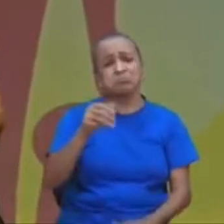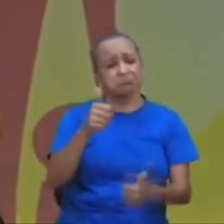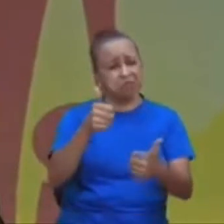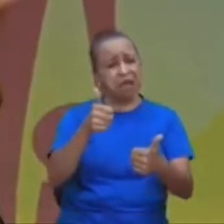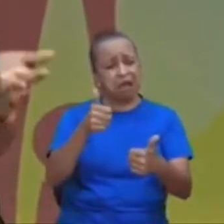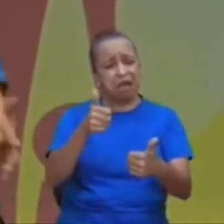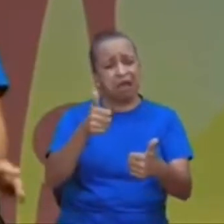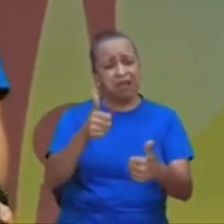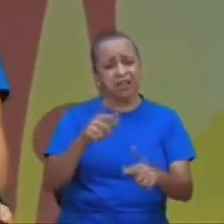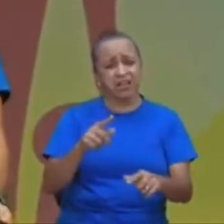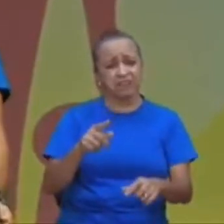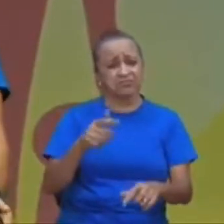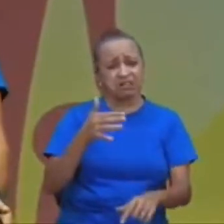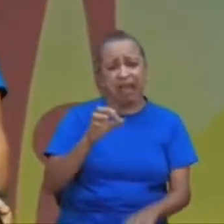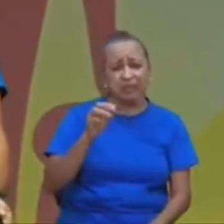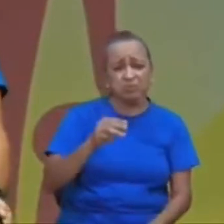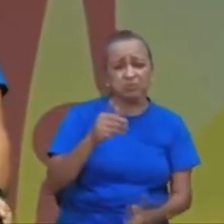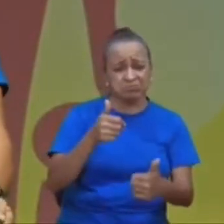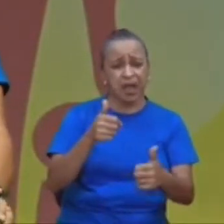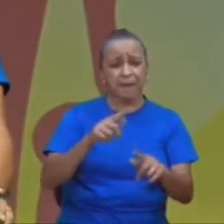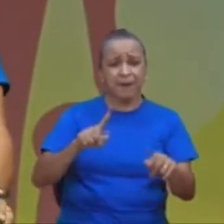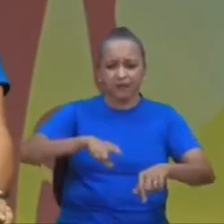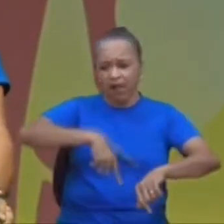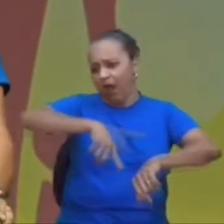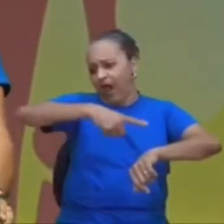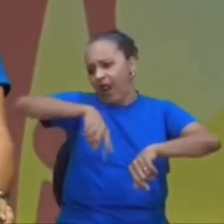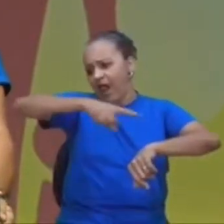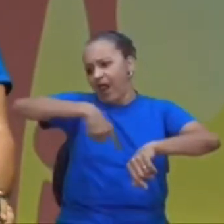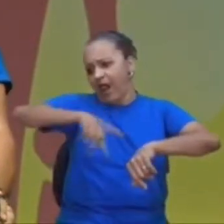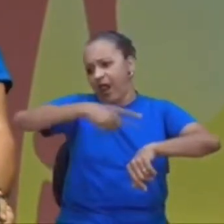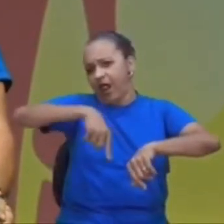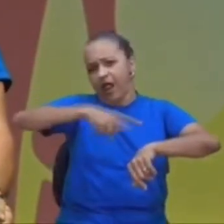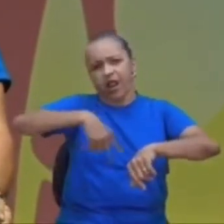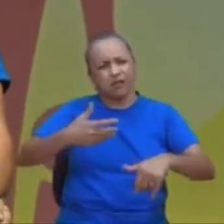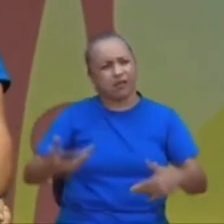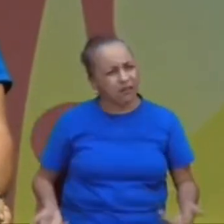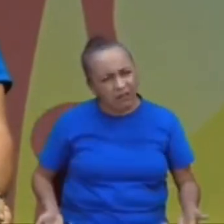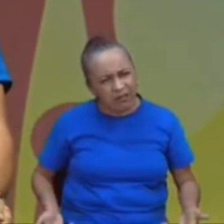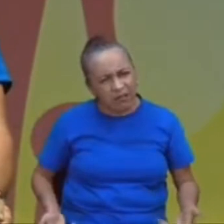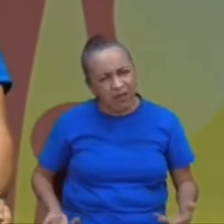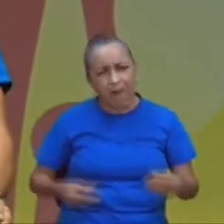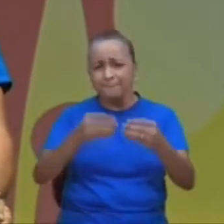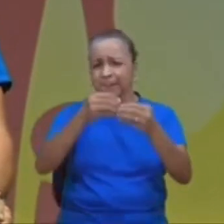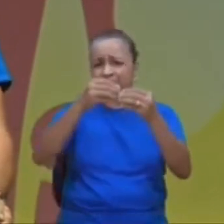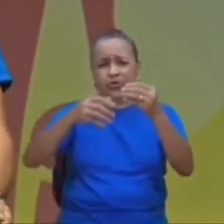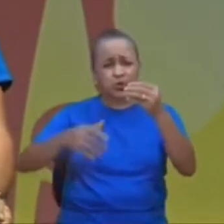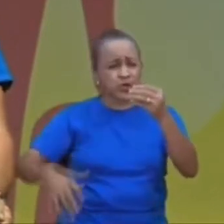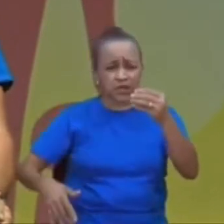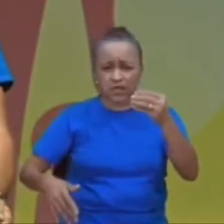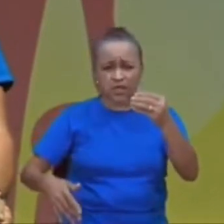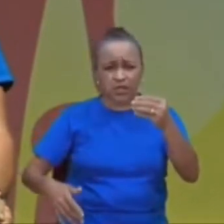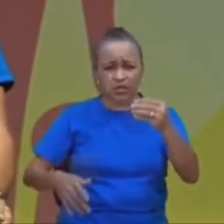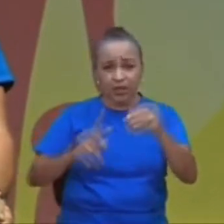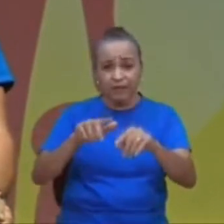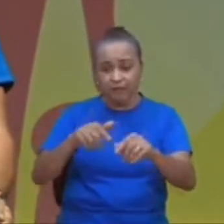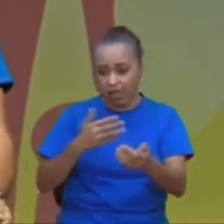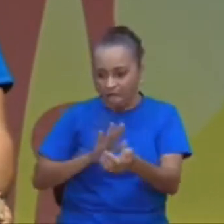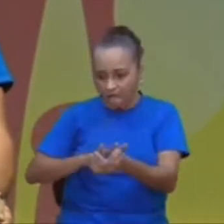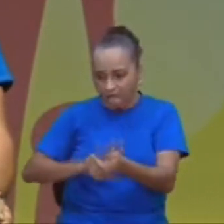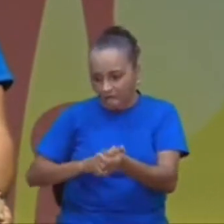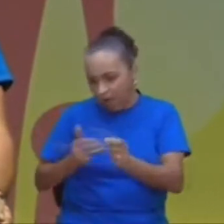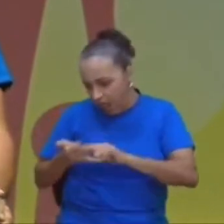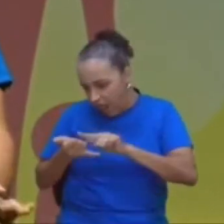for santo, né, não tem problema, mas, a tendência, é você passar mais tempo, do que é necessário,